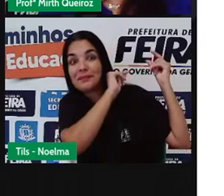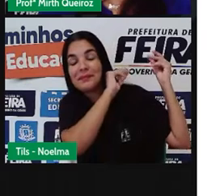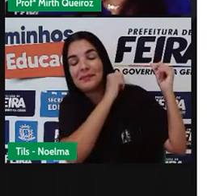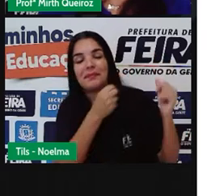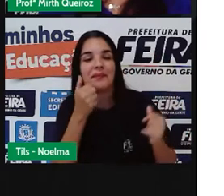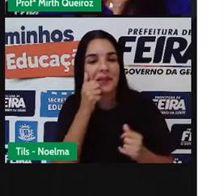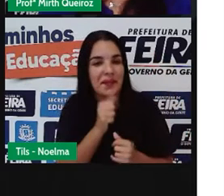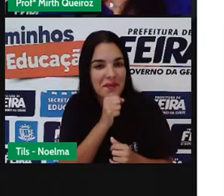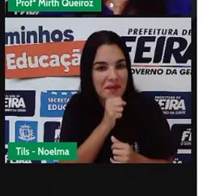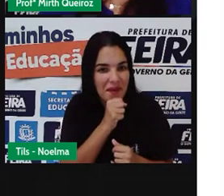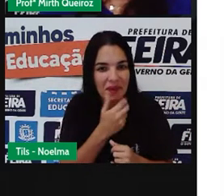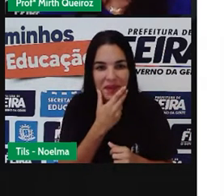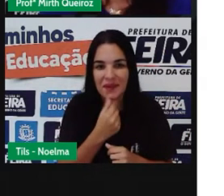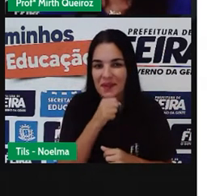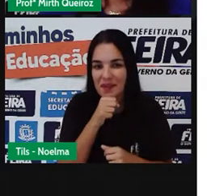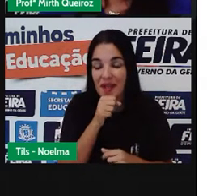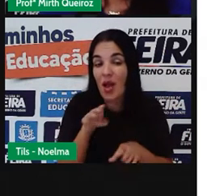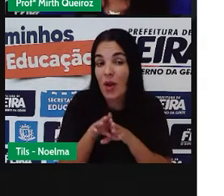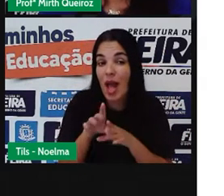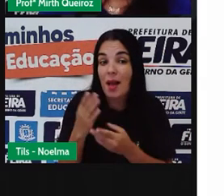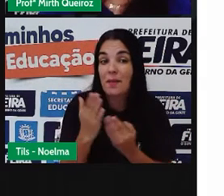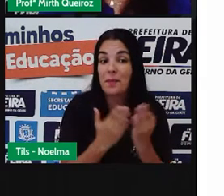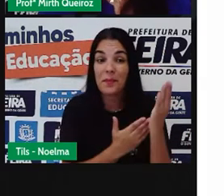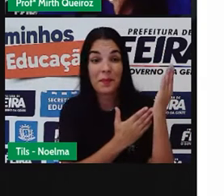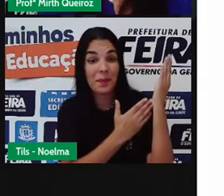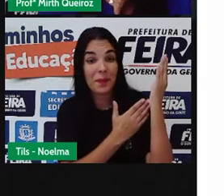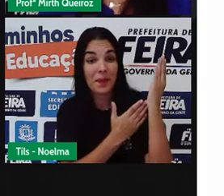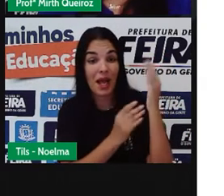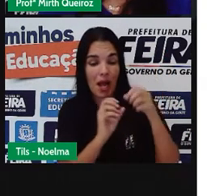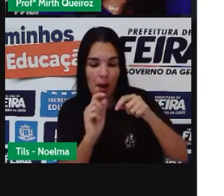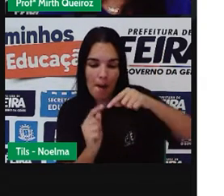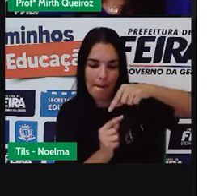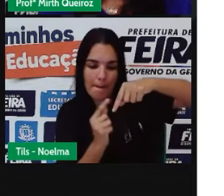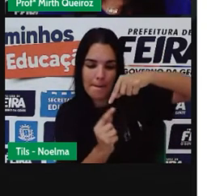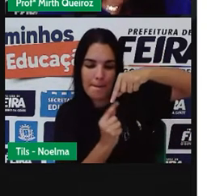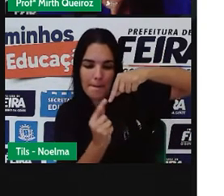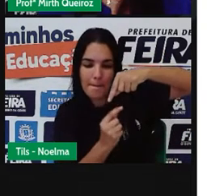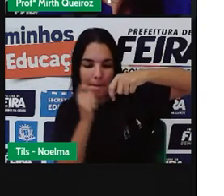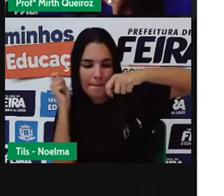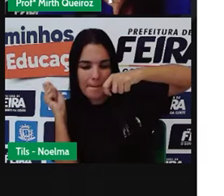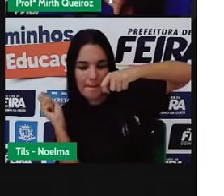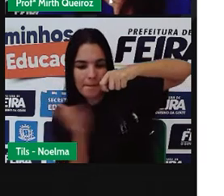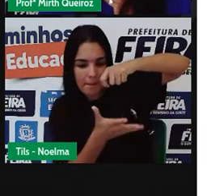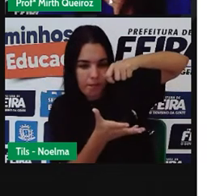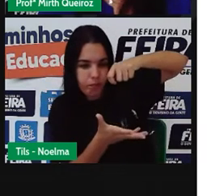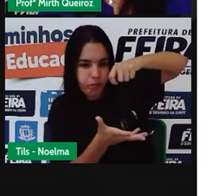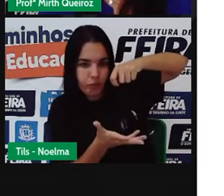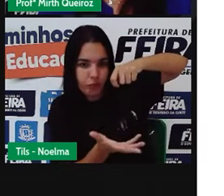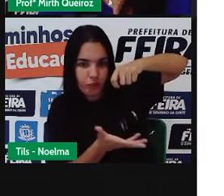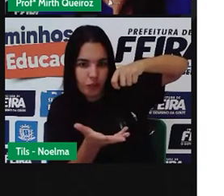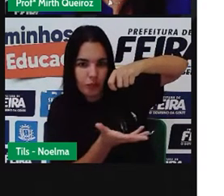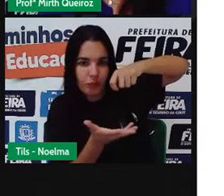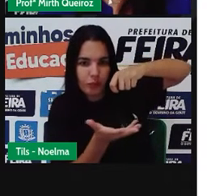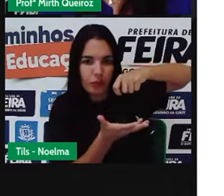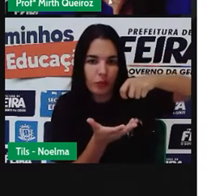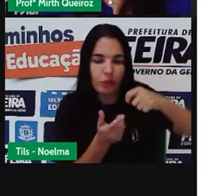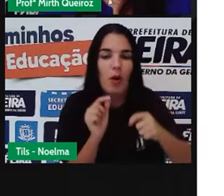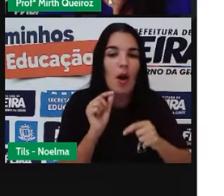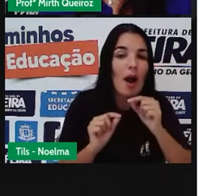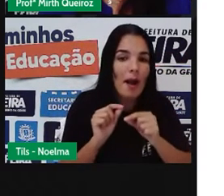avós, né? É o peão. Quem já brincou de peão? Com o peão em mãos,